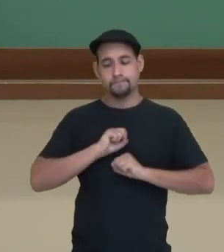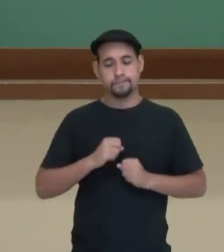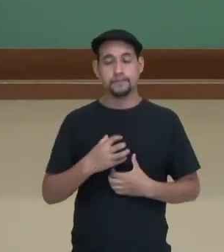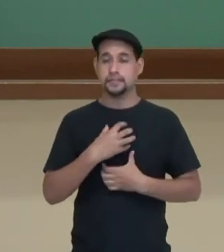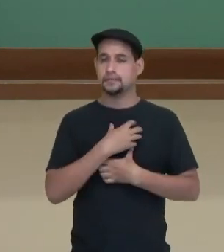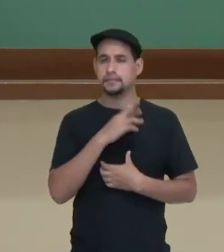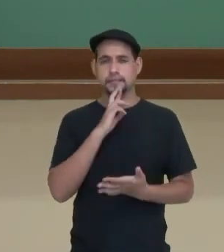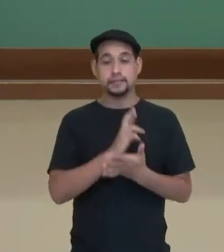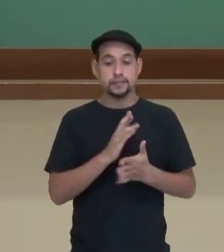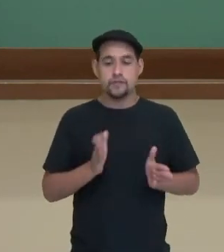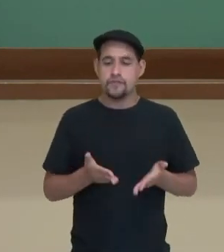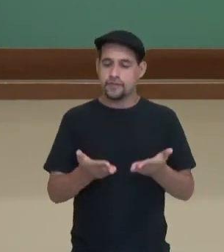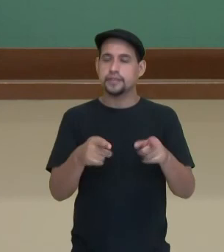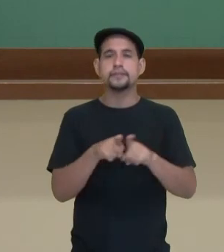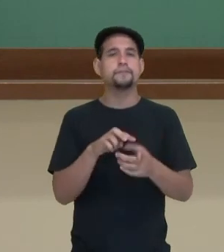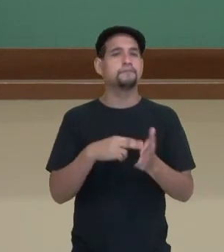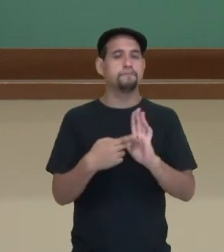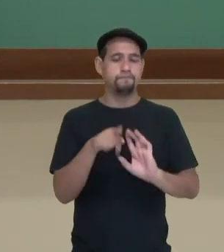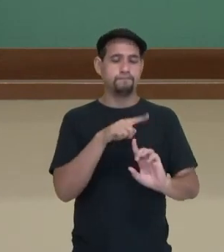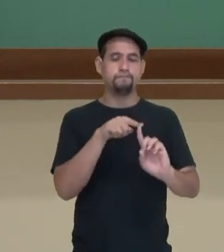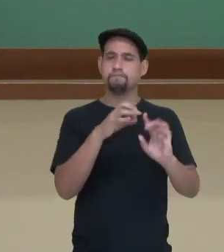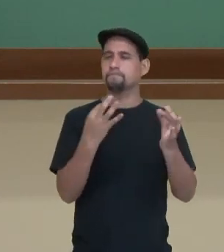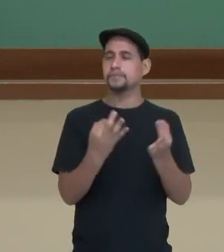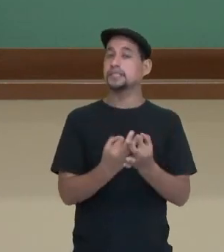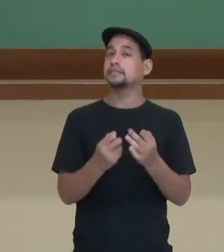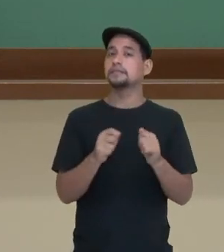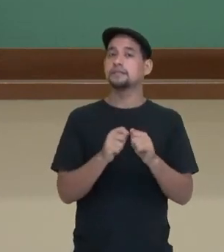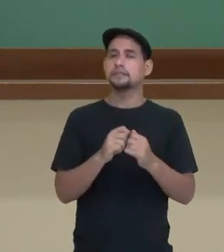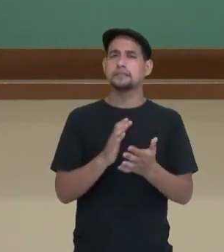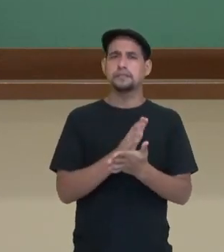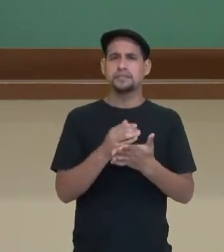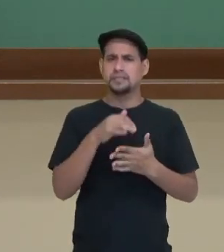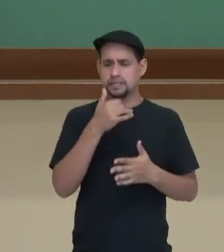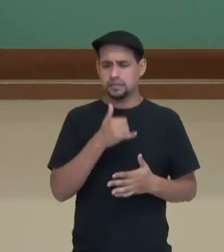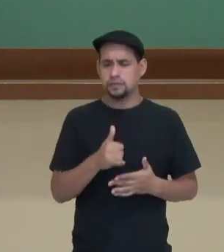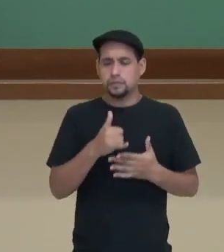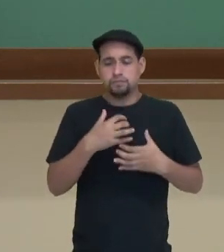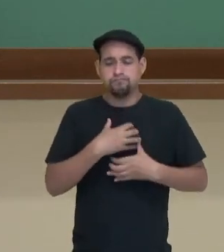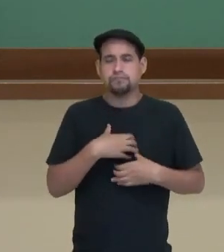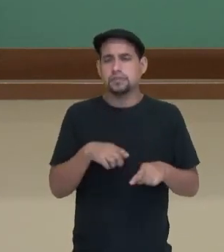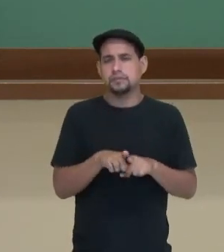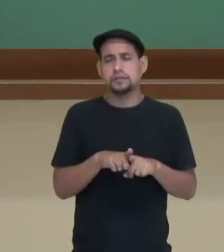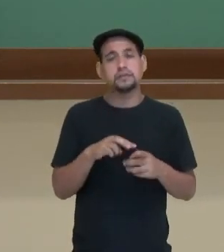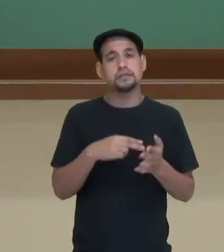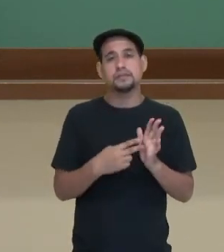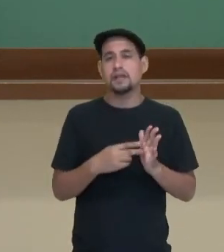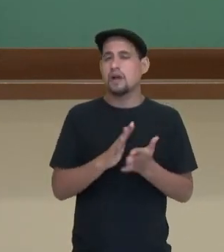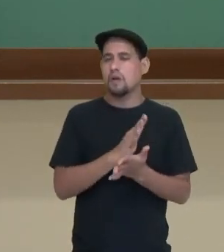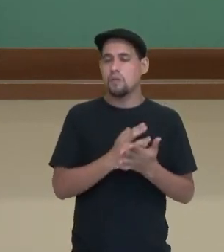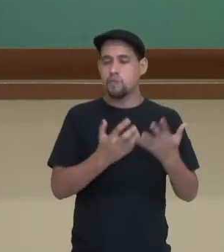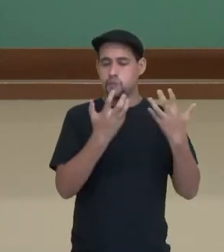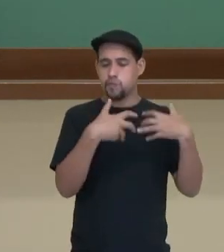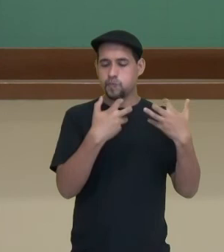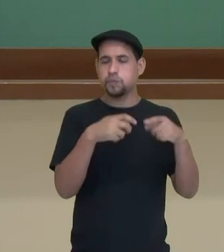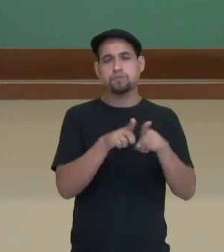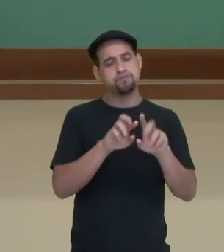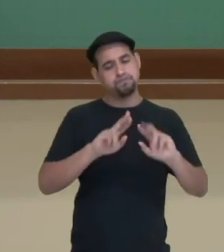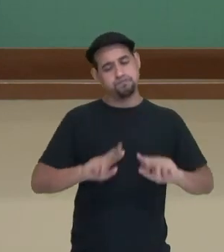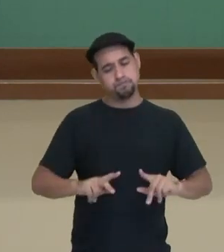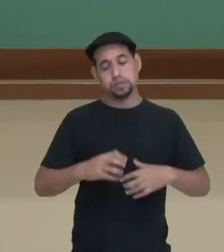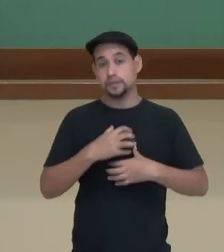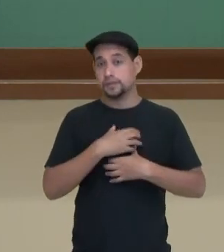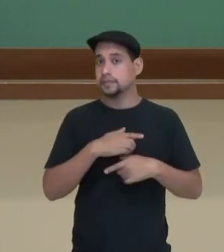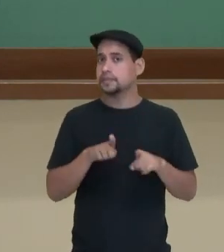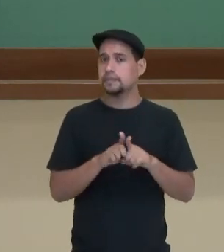responder esses estímulos. Então, ele tem essa função, transmitir os impulsos nervosos, né? Então, temos os neurônios, que transmitem os impulsos nervosos